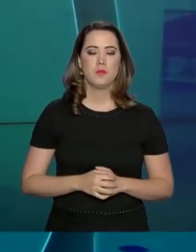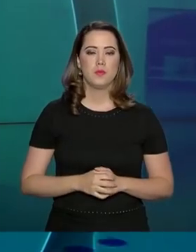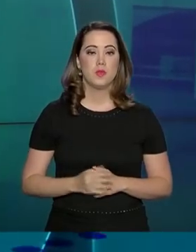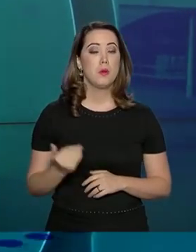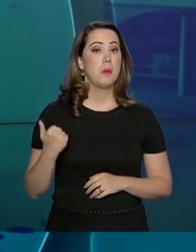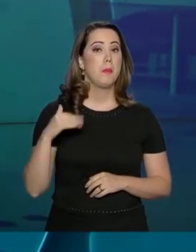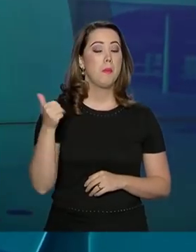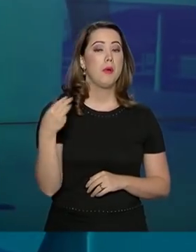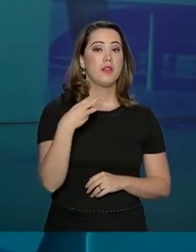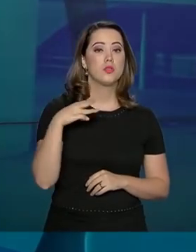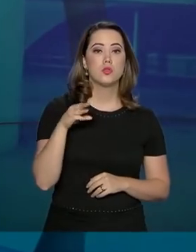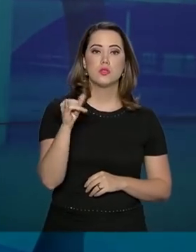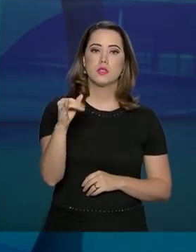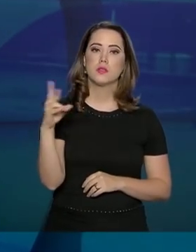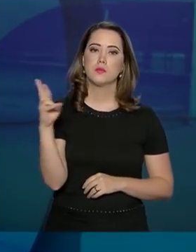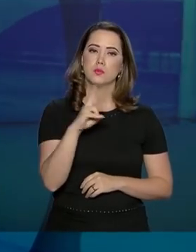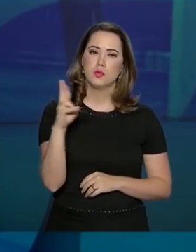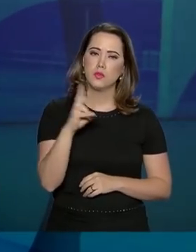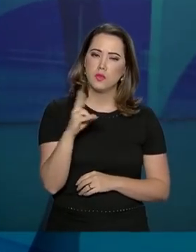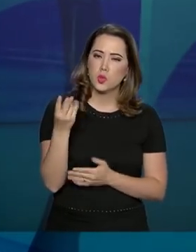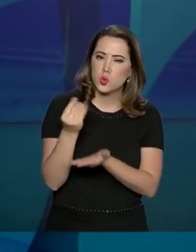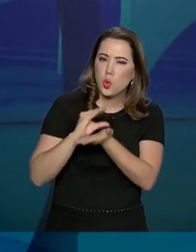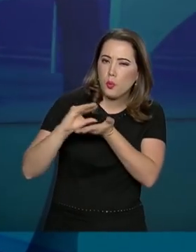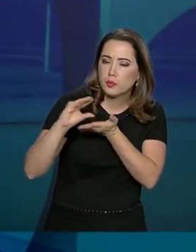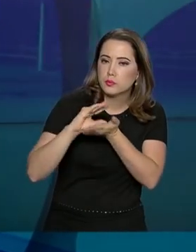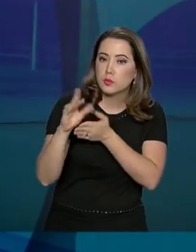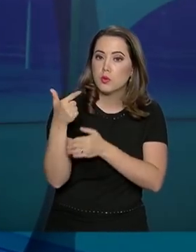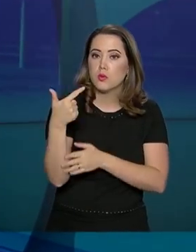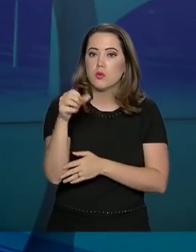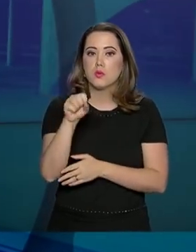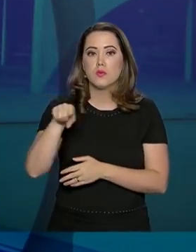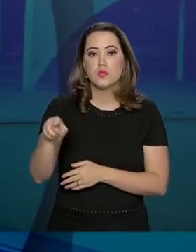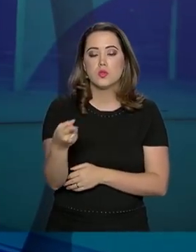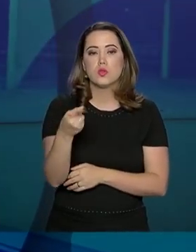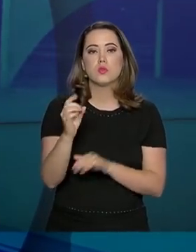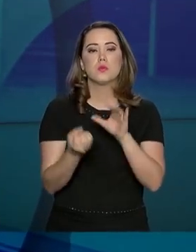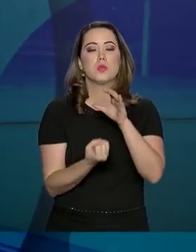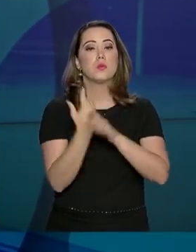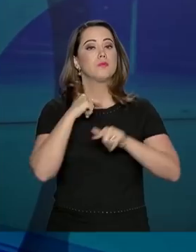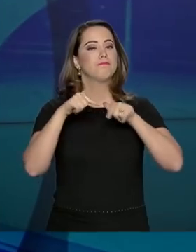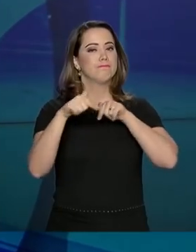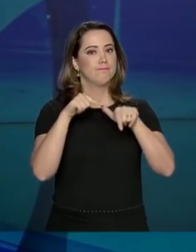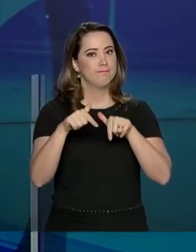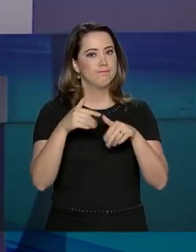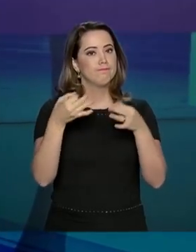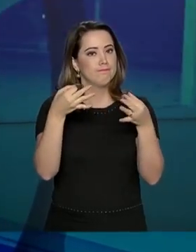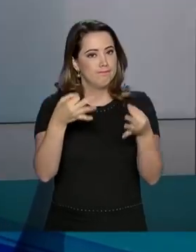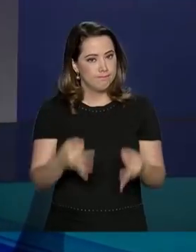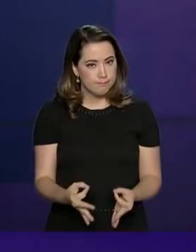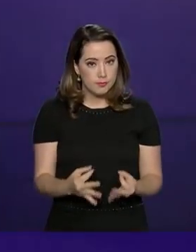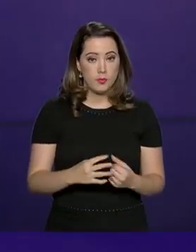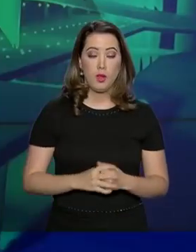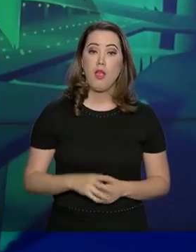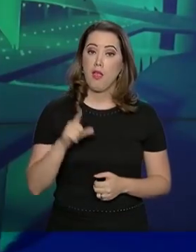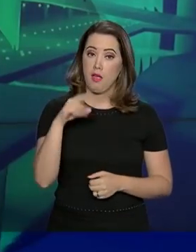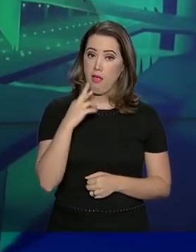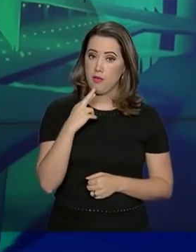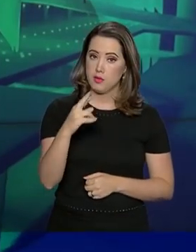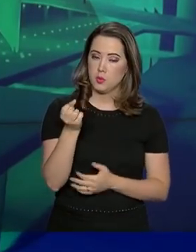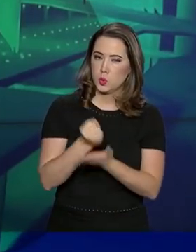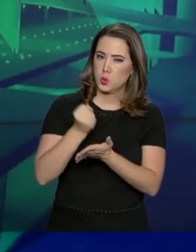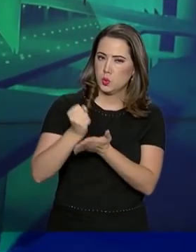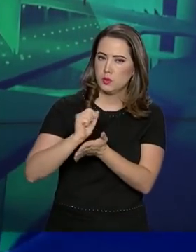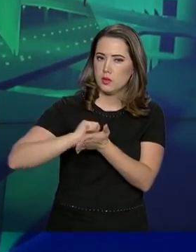Mais de 13 bilhões de reais em investimentos e 28 mil empregos diretos. Esse é o resultado dos contratos